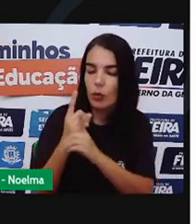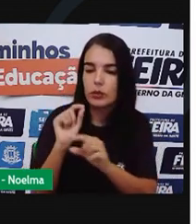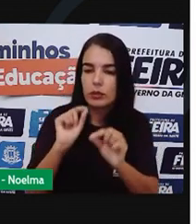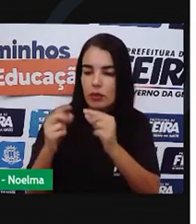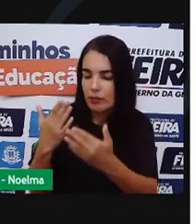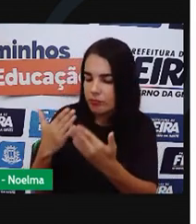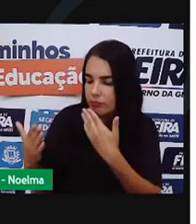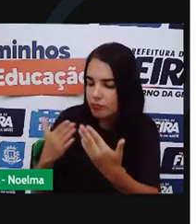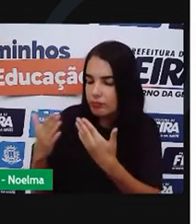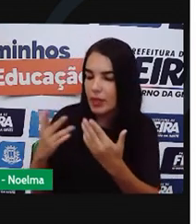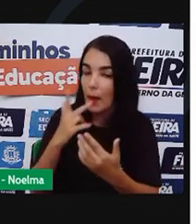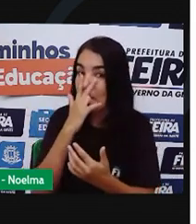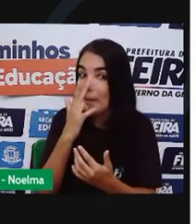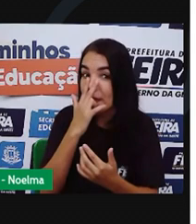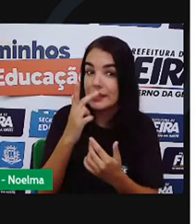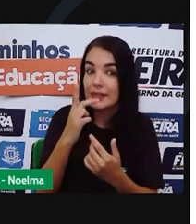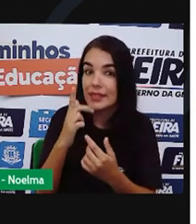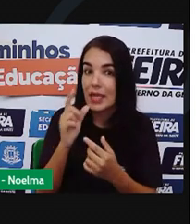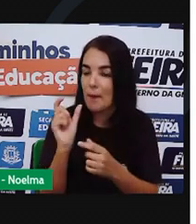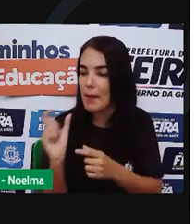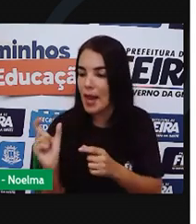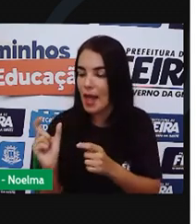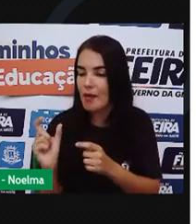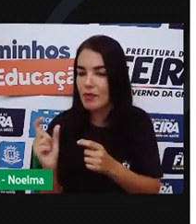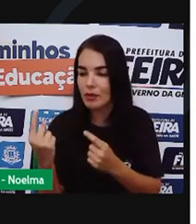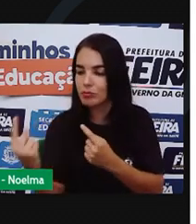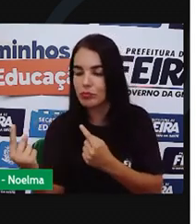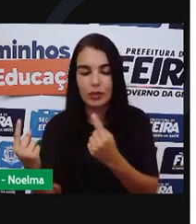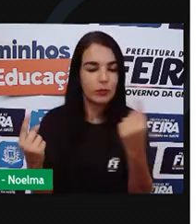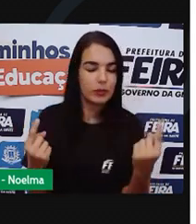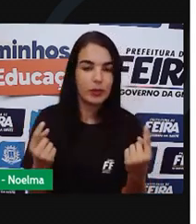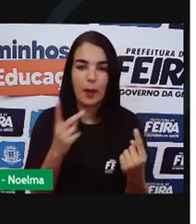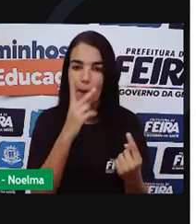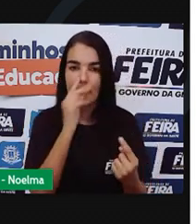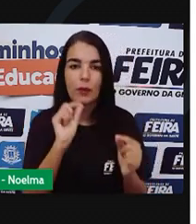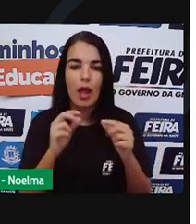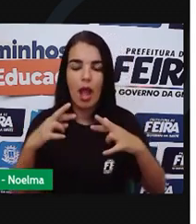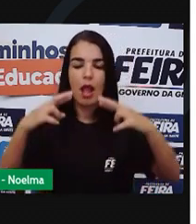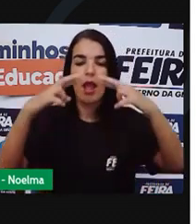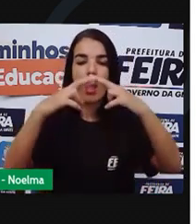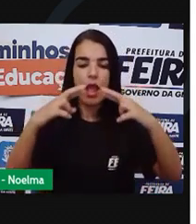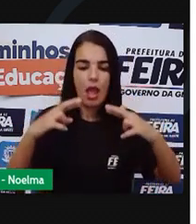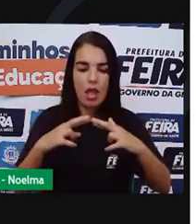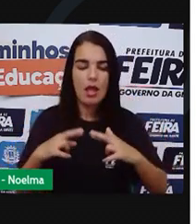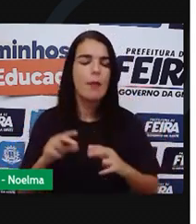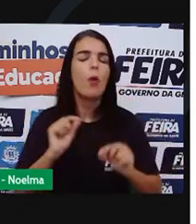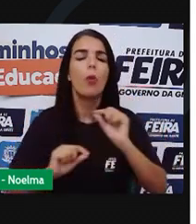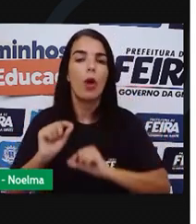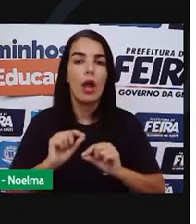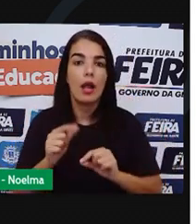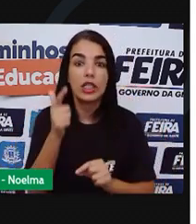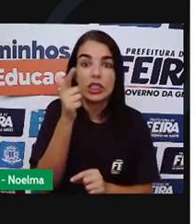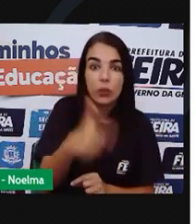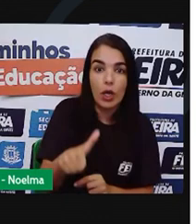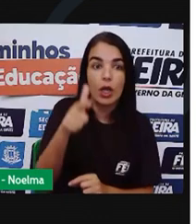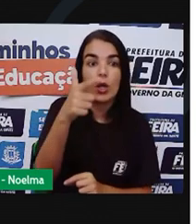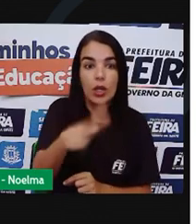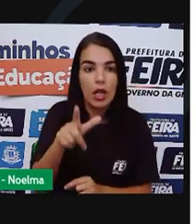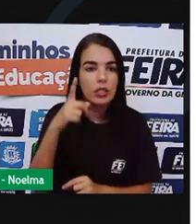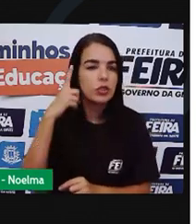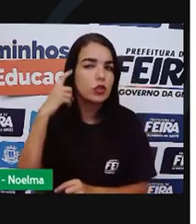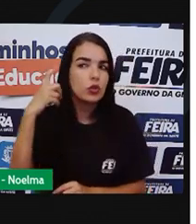Entre uma palavra E outra Bom As rimas São repetições De sons